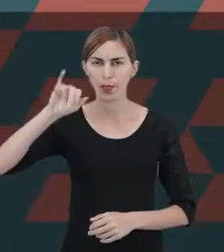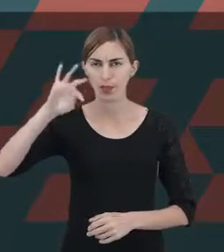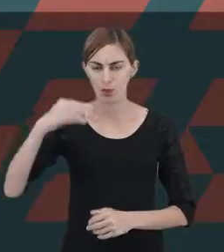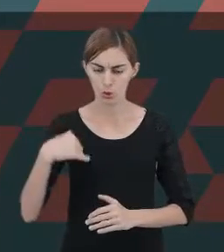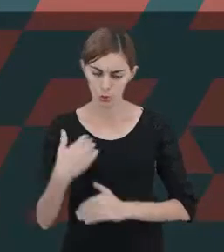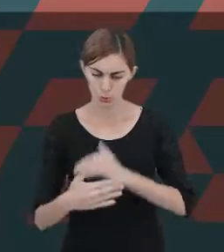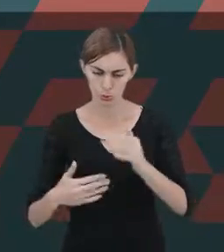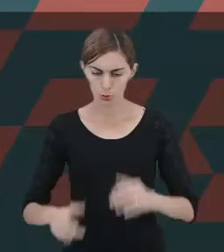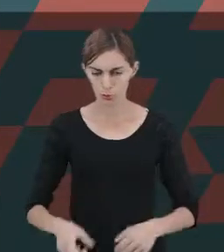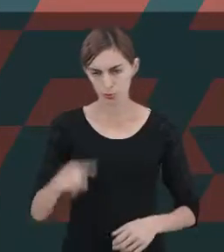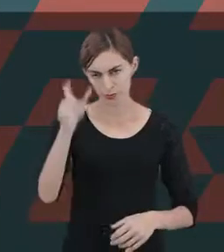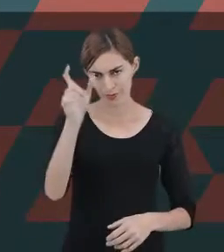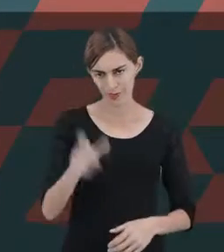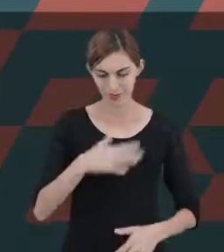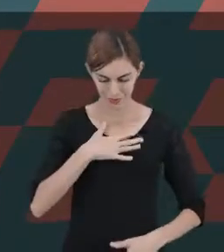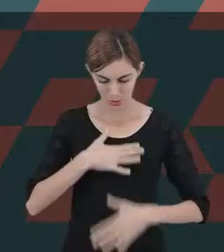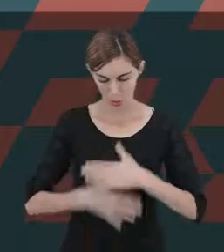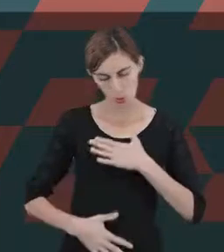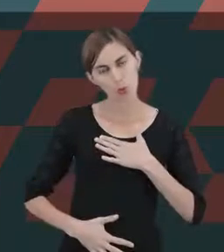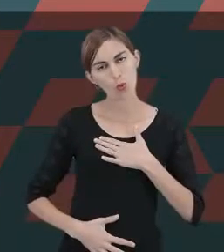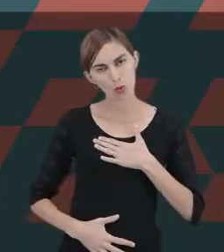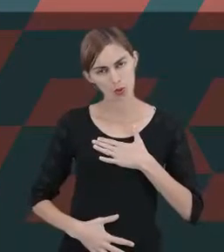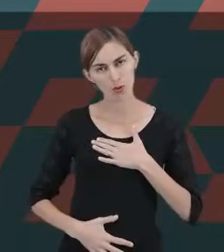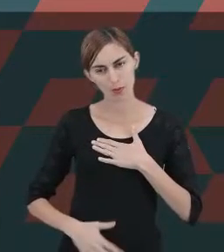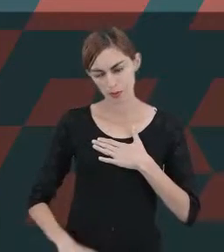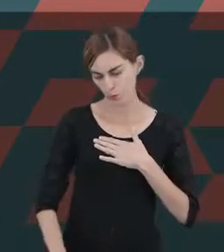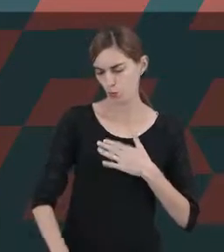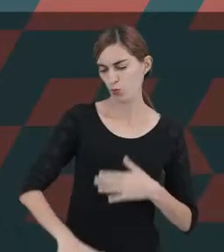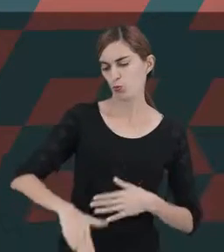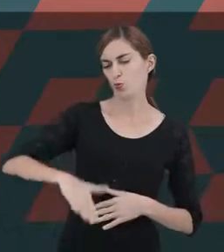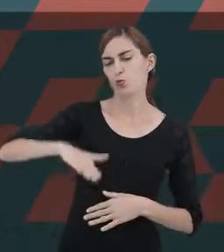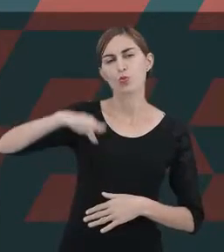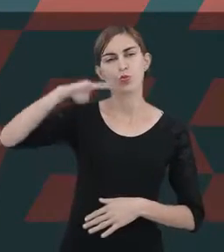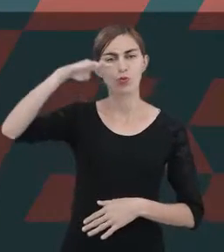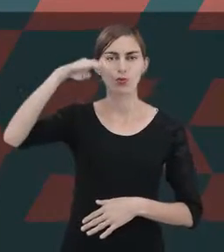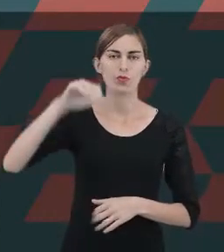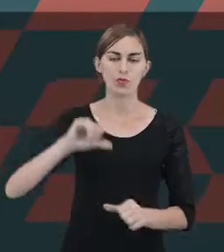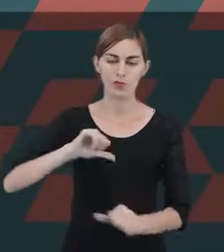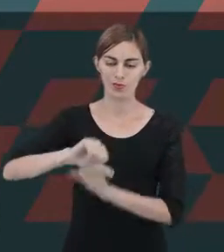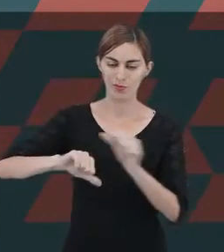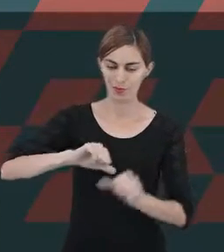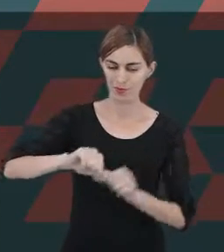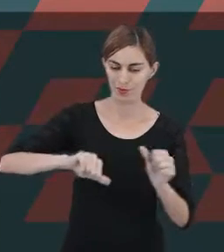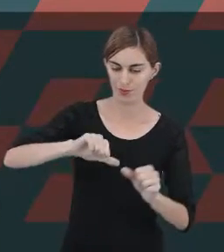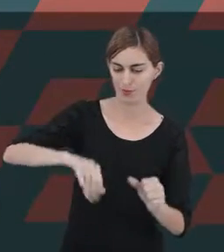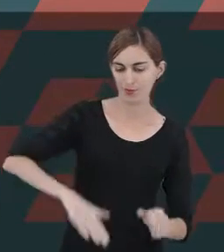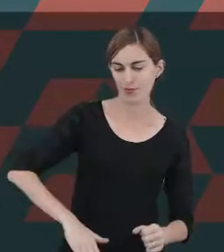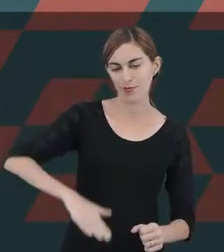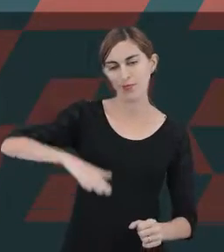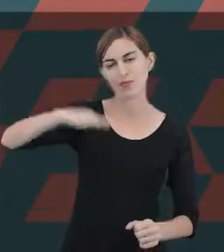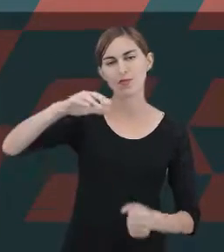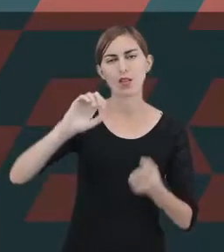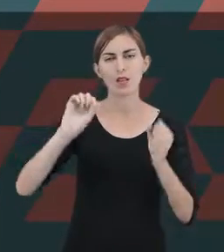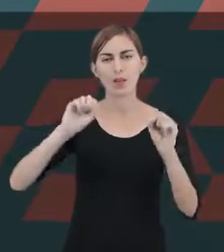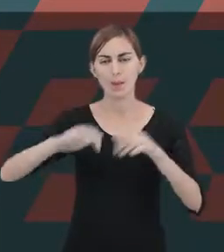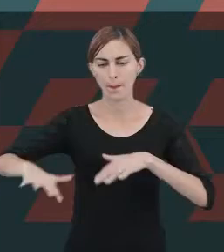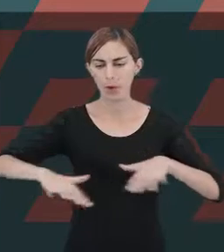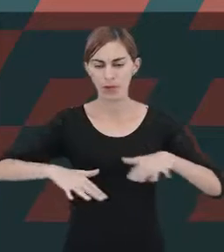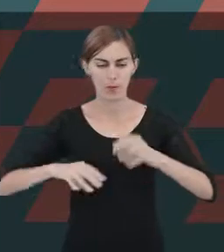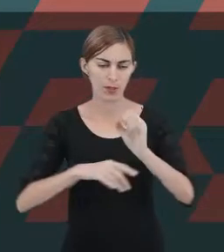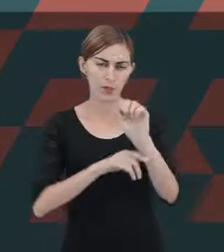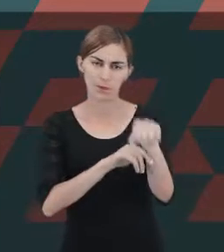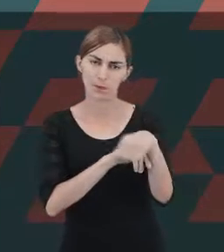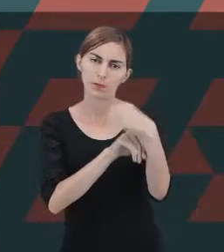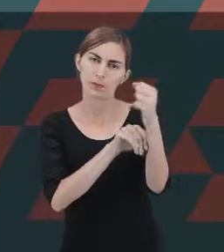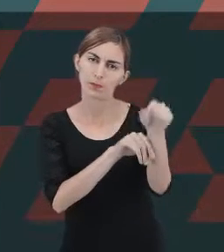estruturação física e depois ela começa a estruturar os seus movimentos. Para